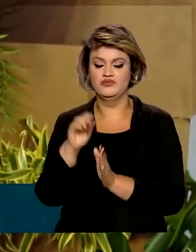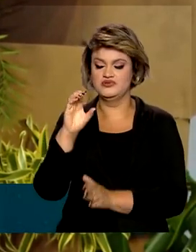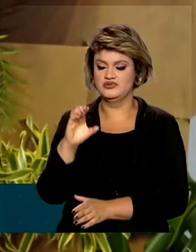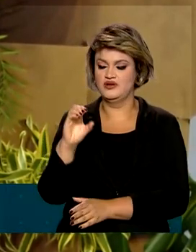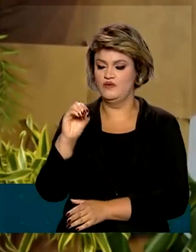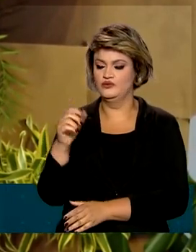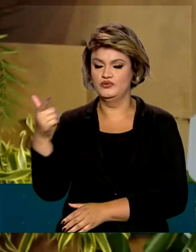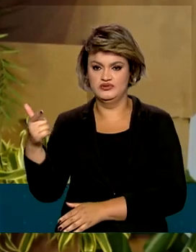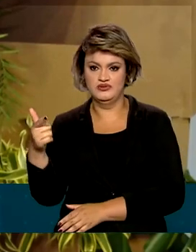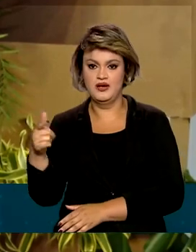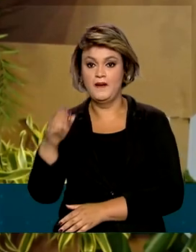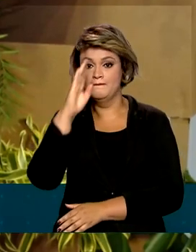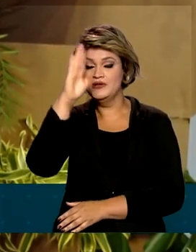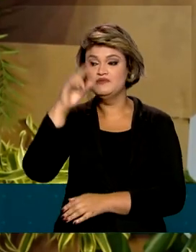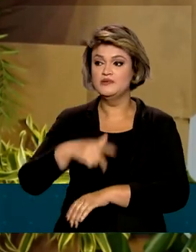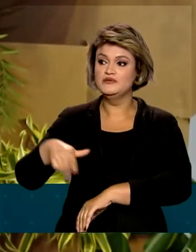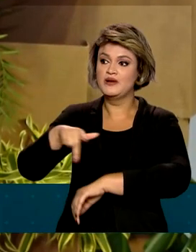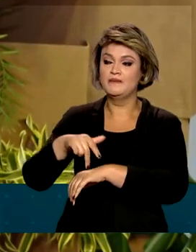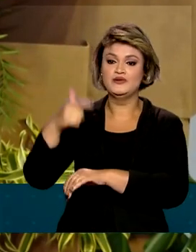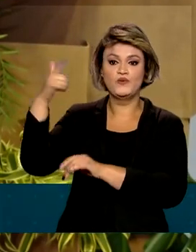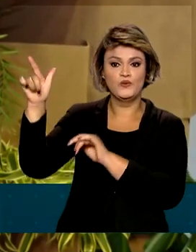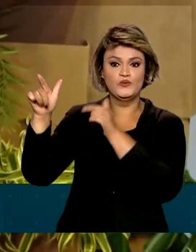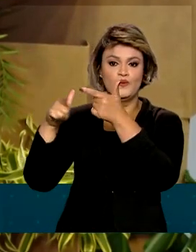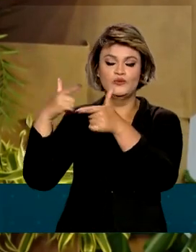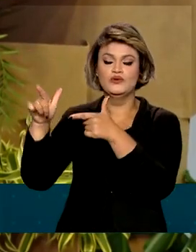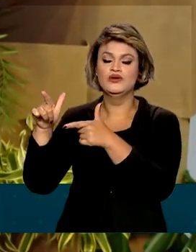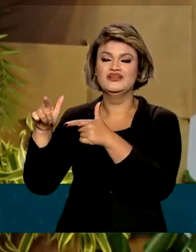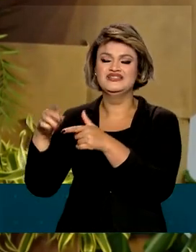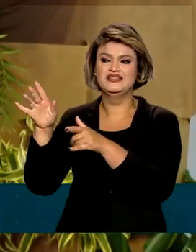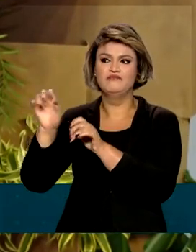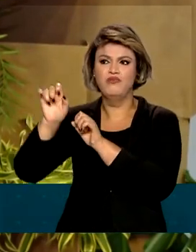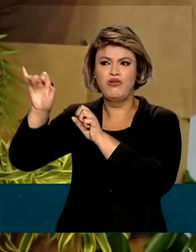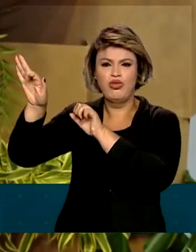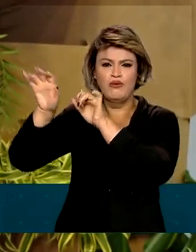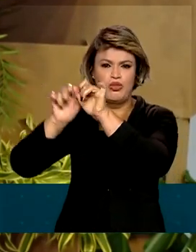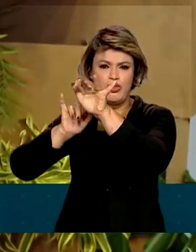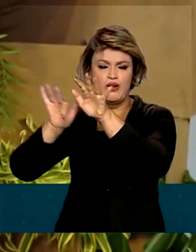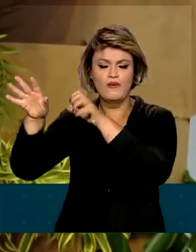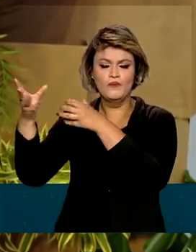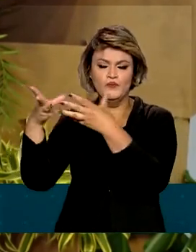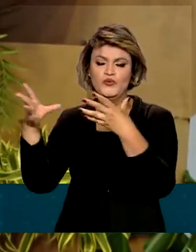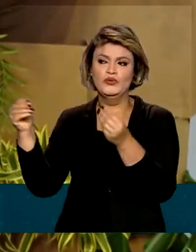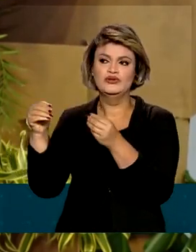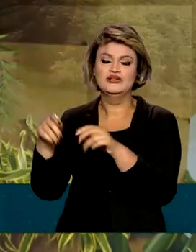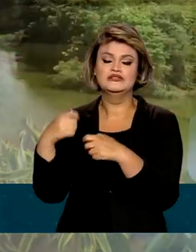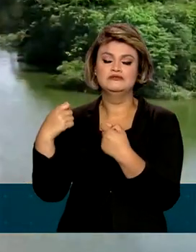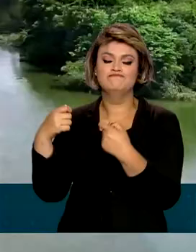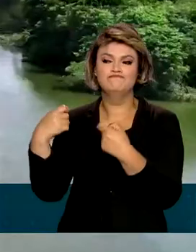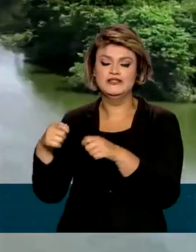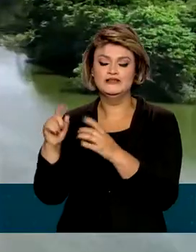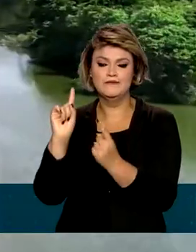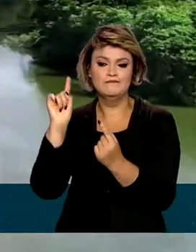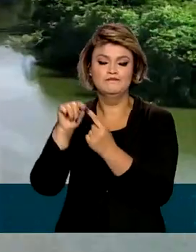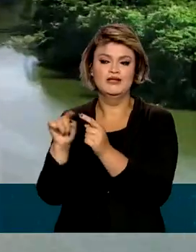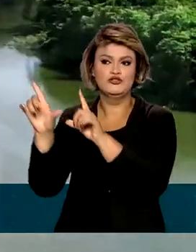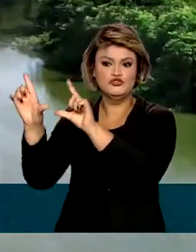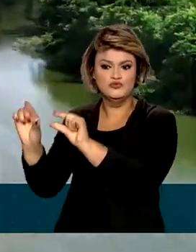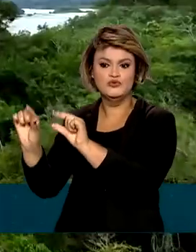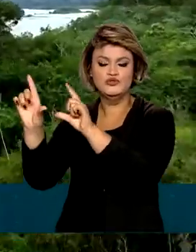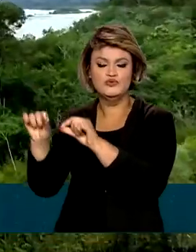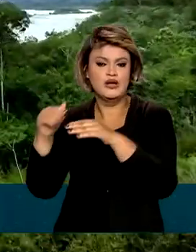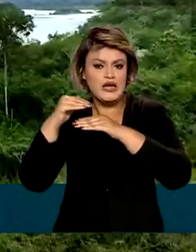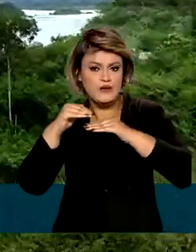para países e empresas que precisam compensar a emissão de gases poluentes para cumprir suas metas de